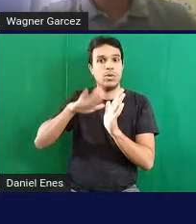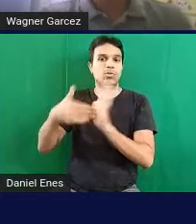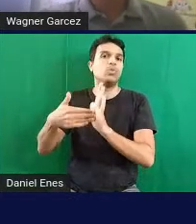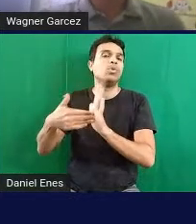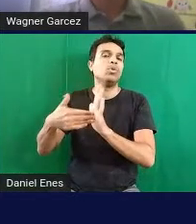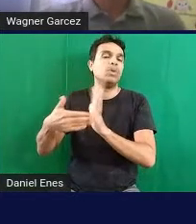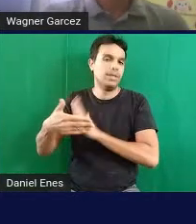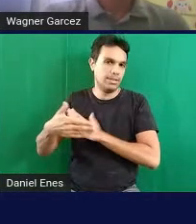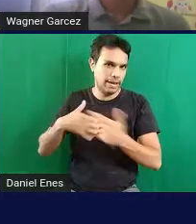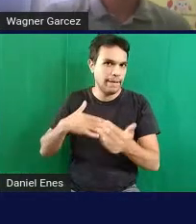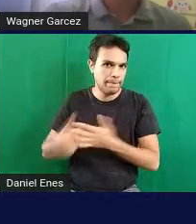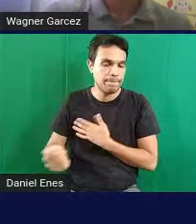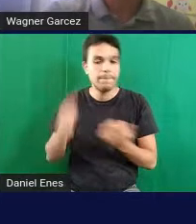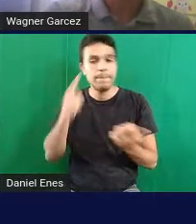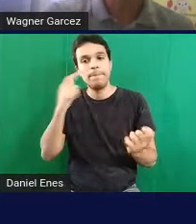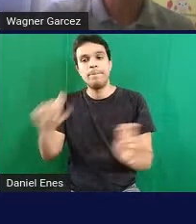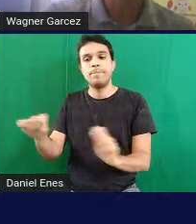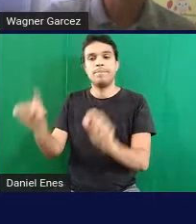passando para o próximo slide,